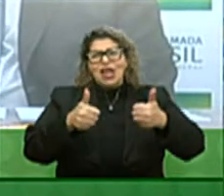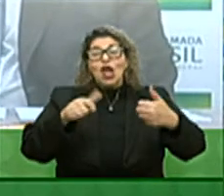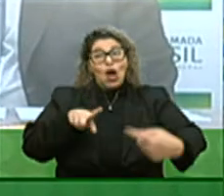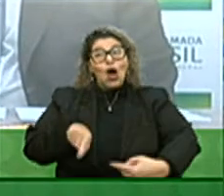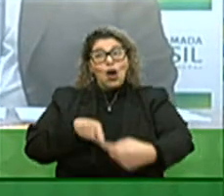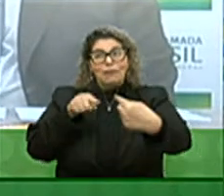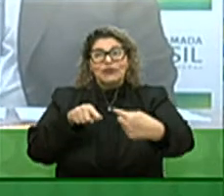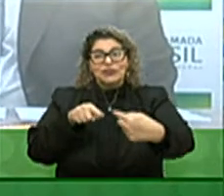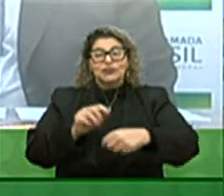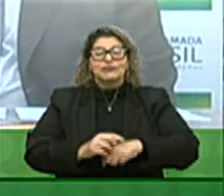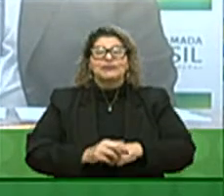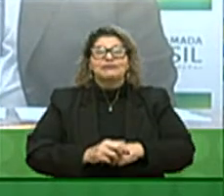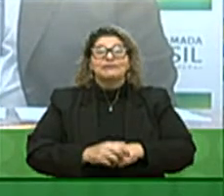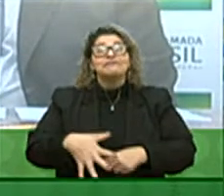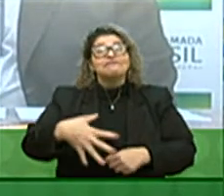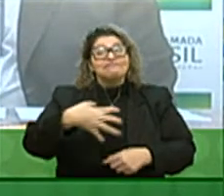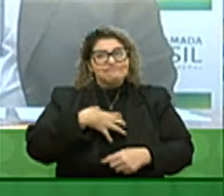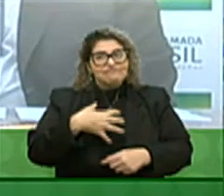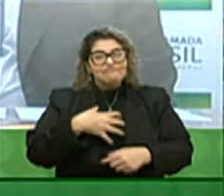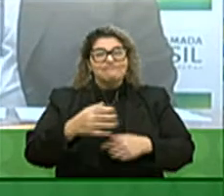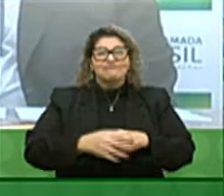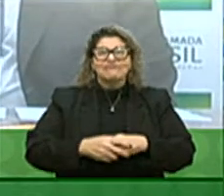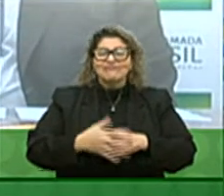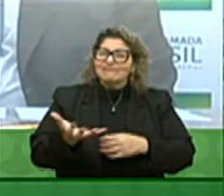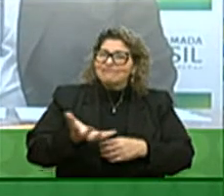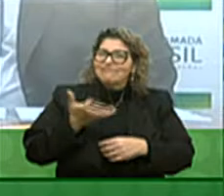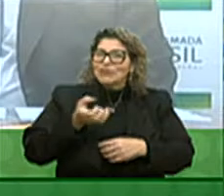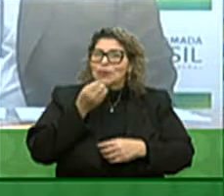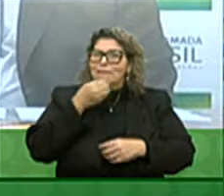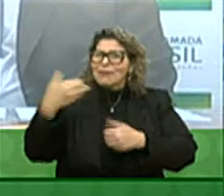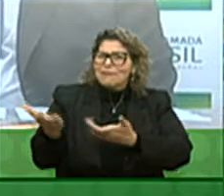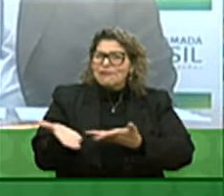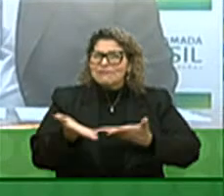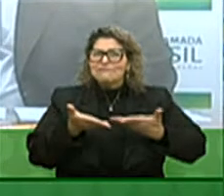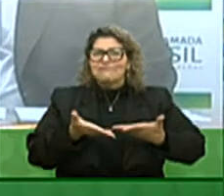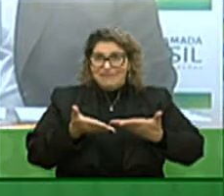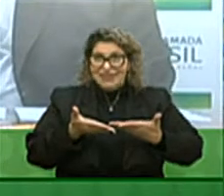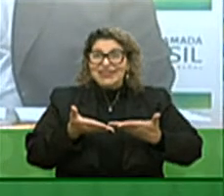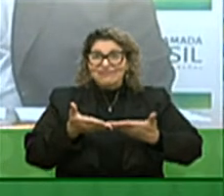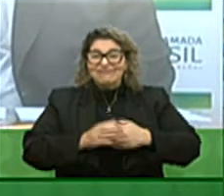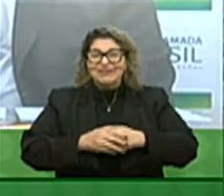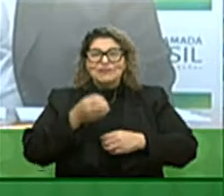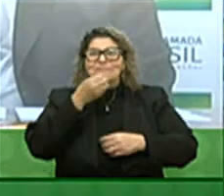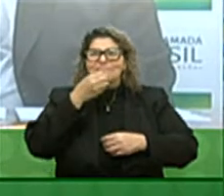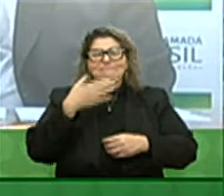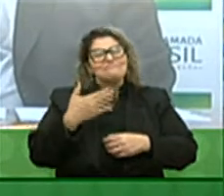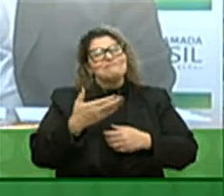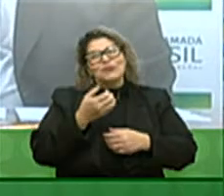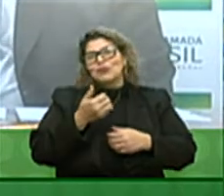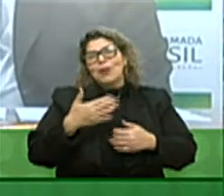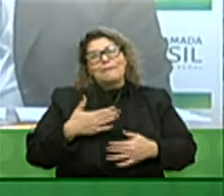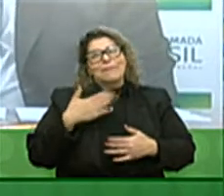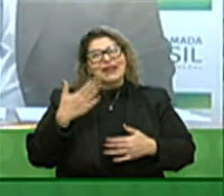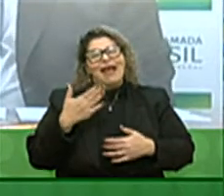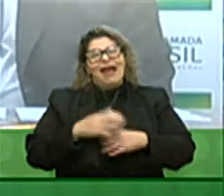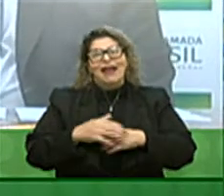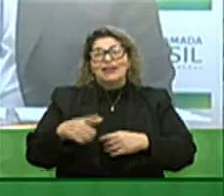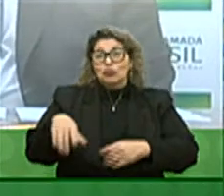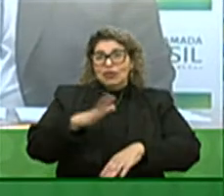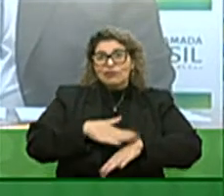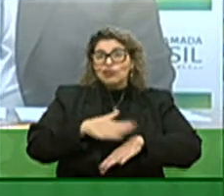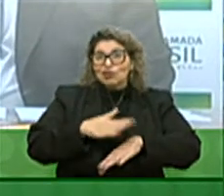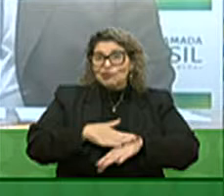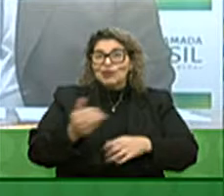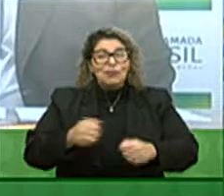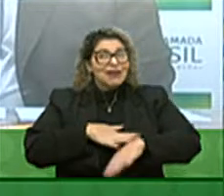competitivo. Então, dessa forma, desejo muito boas-vindas ao senhor, muito obrigado mais uma vez por dispor do seu tempo